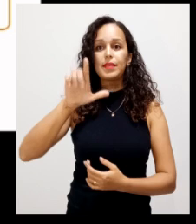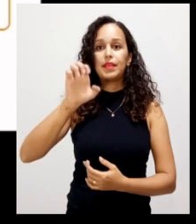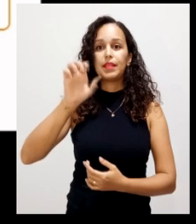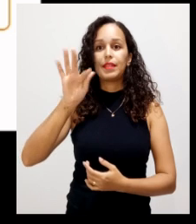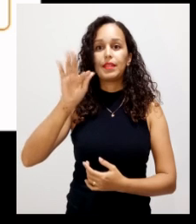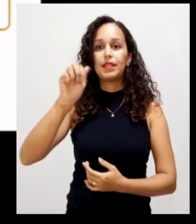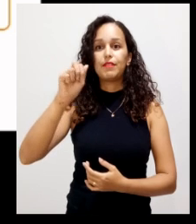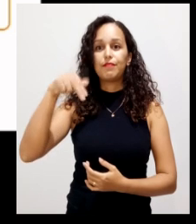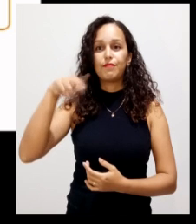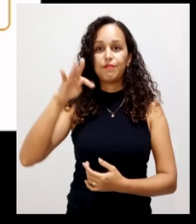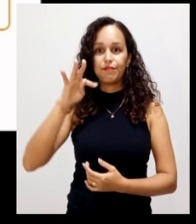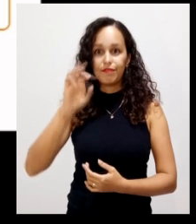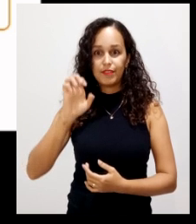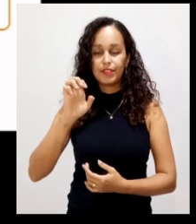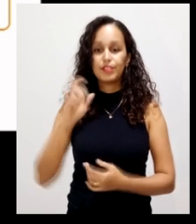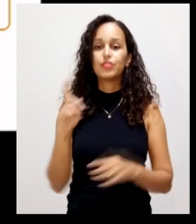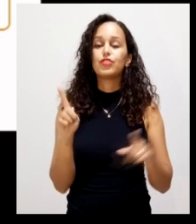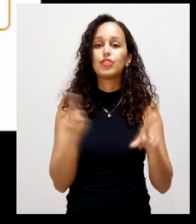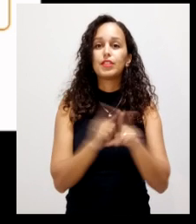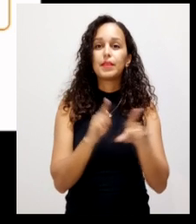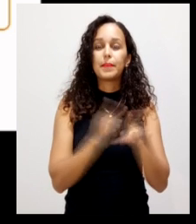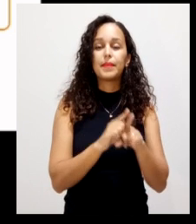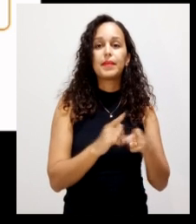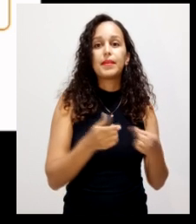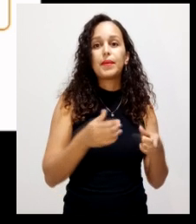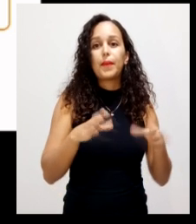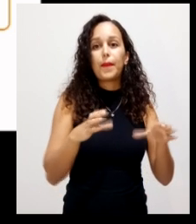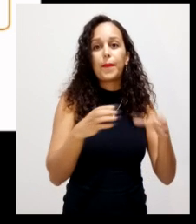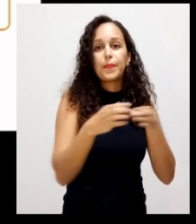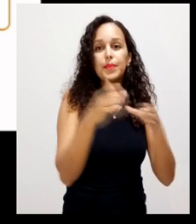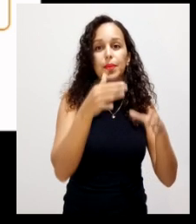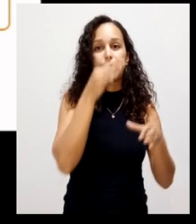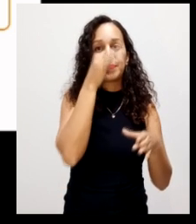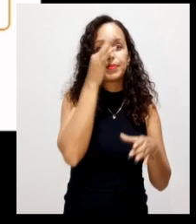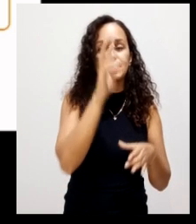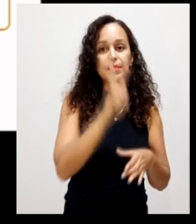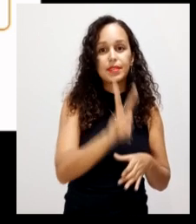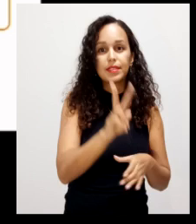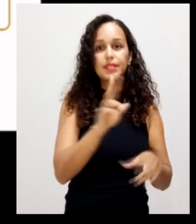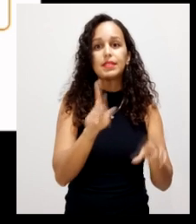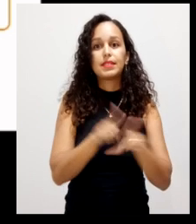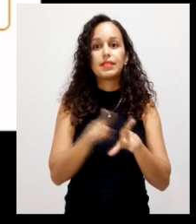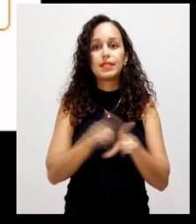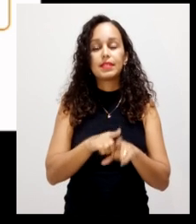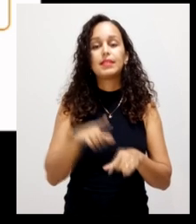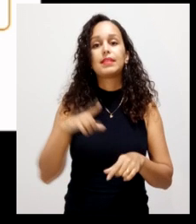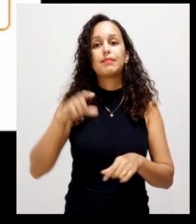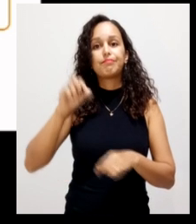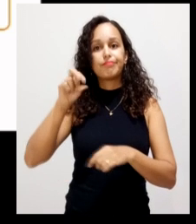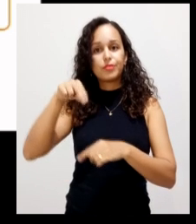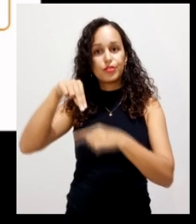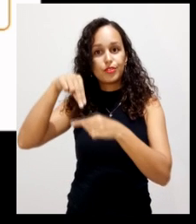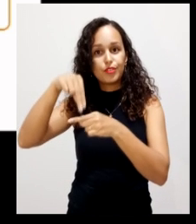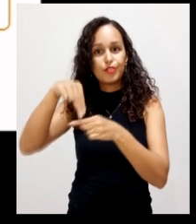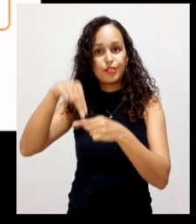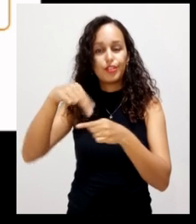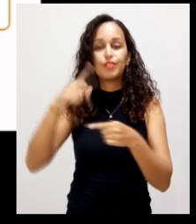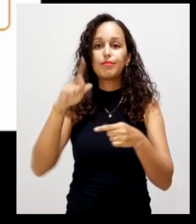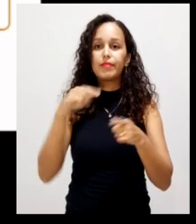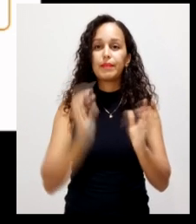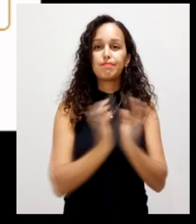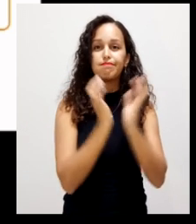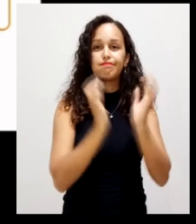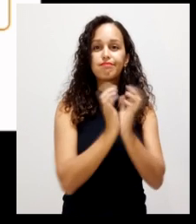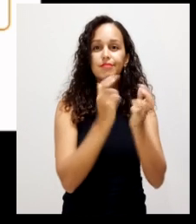nitrogênio, uma leguminosa. Uma planta que é rica em nitrogênio, que são as leguminosas. E aí,